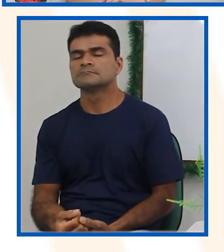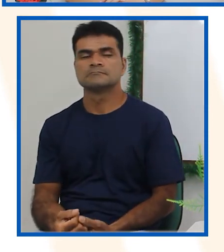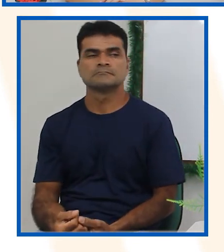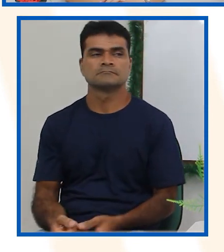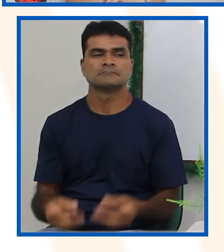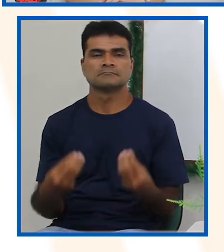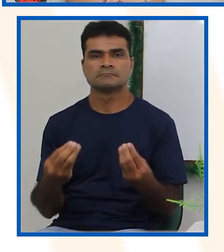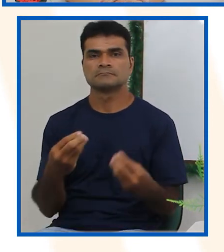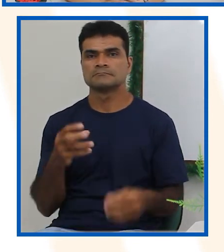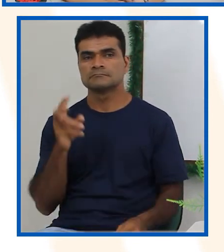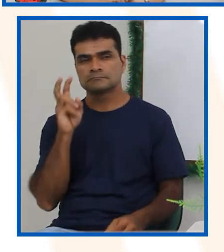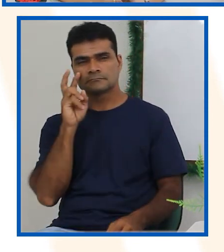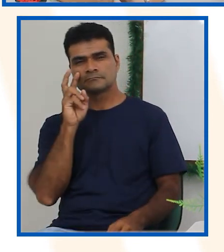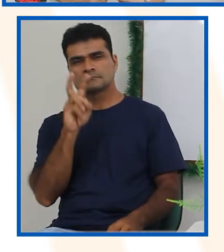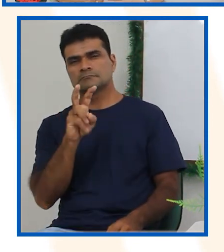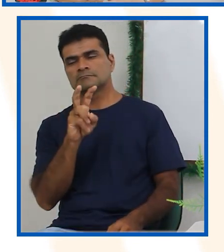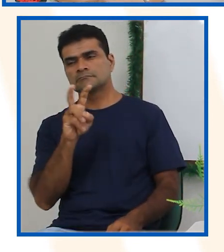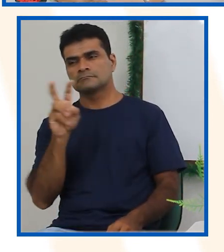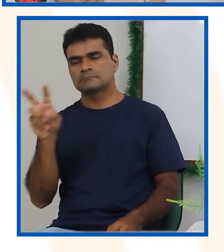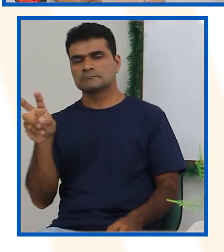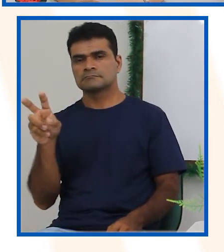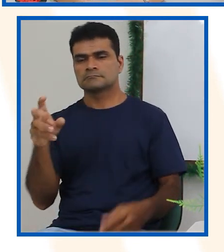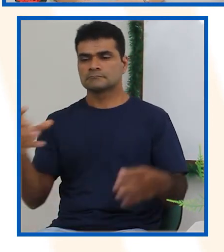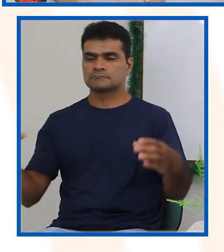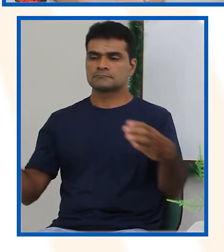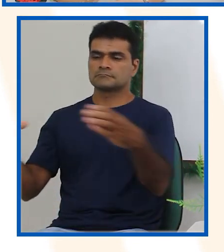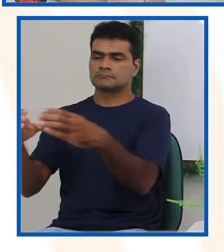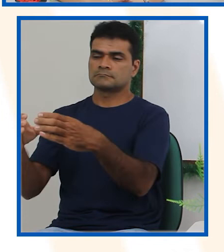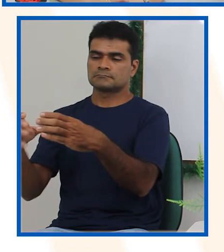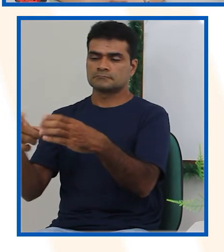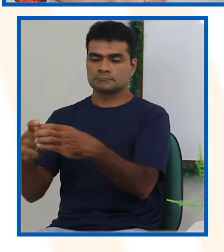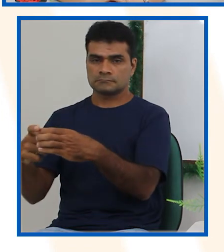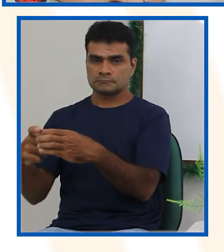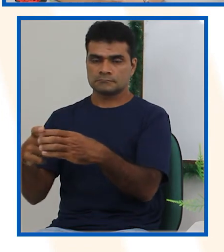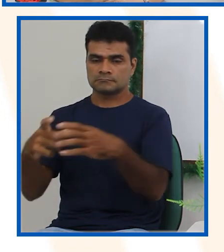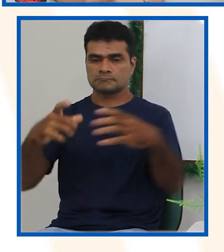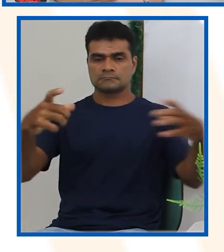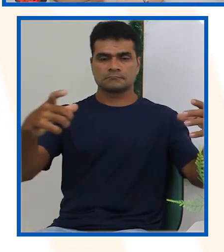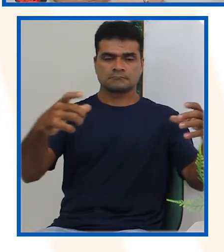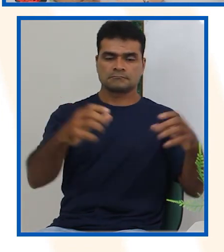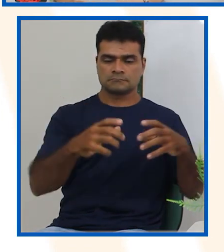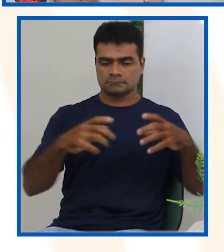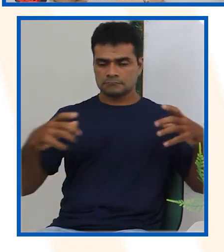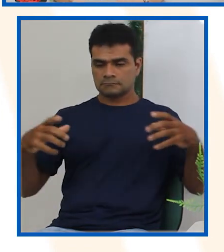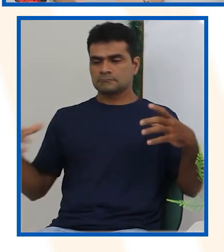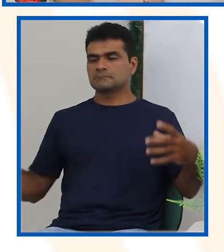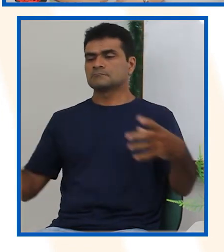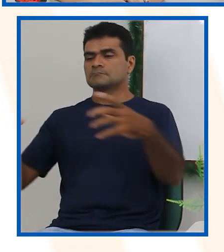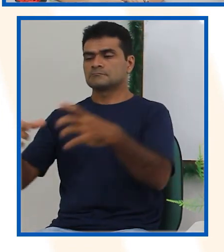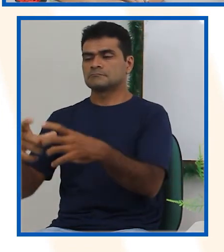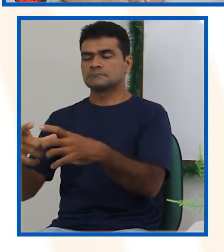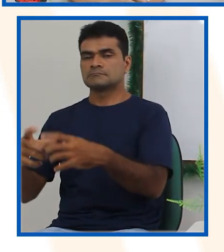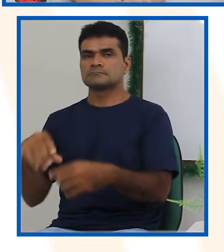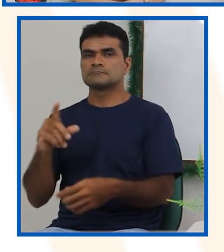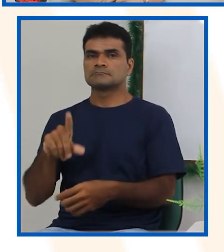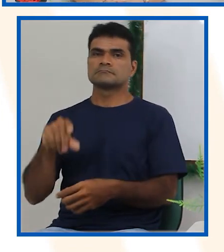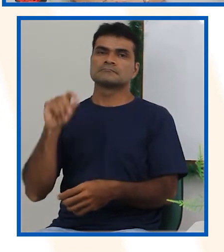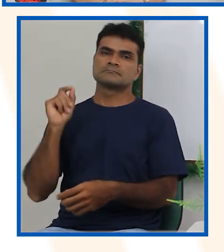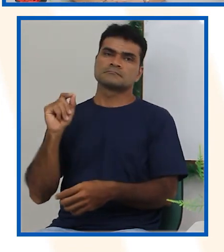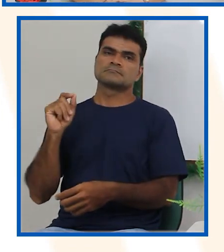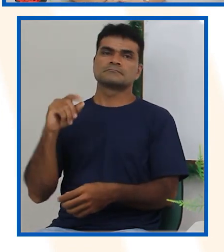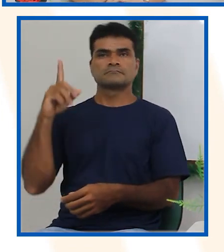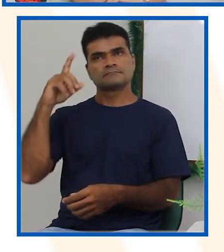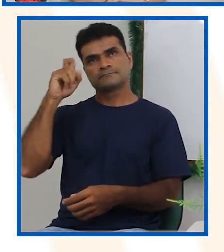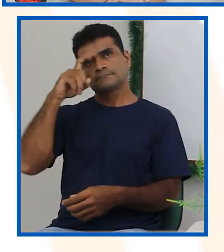Olhando para a numeração. aquela que tem menor quantidade. Então, é improvável que ela tire. Tá bom?